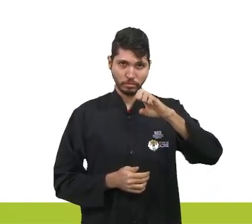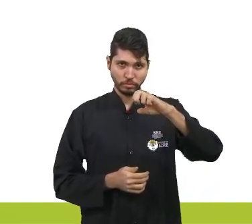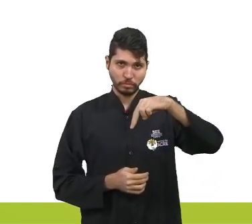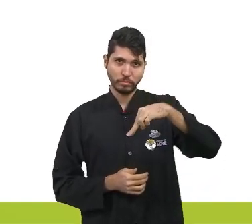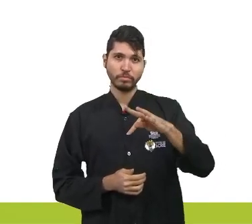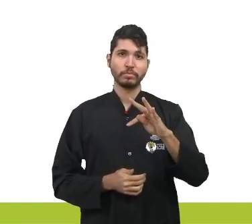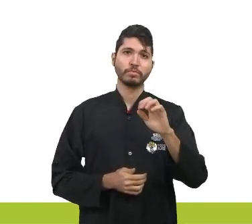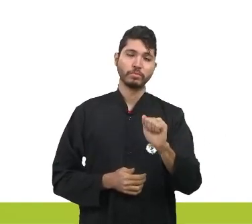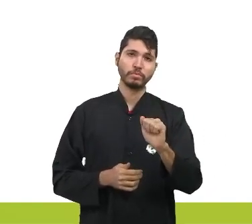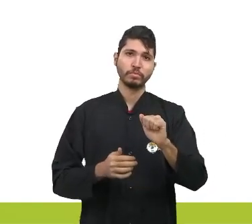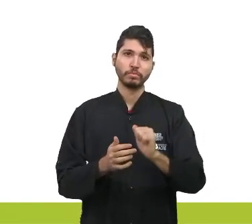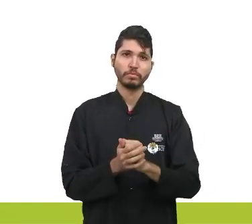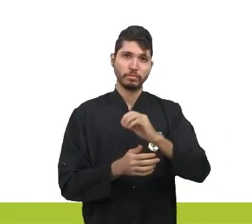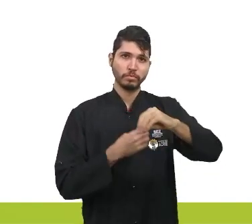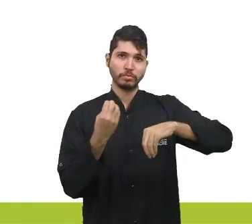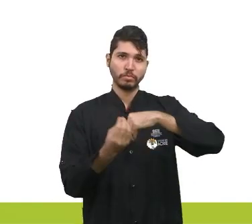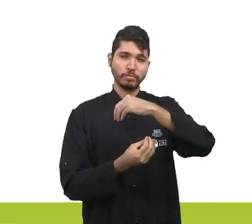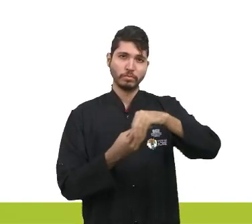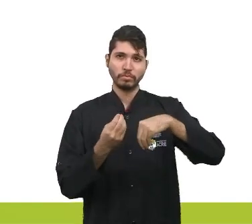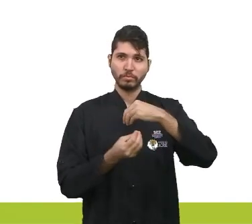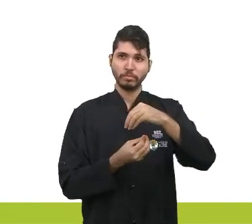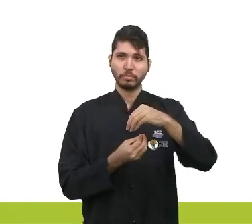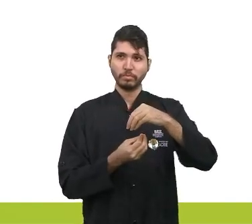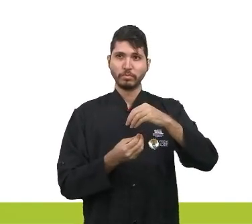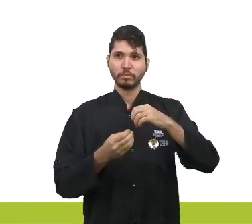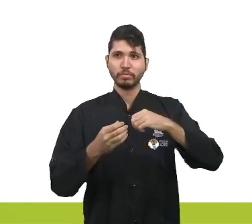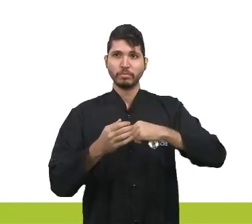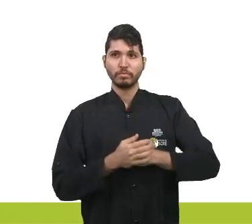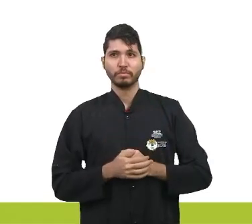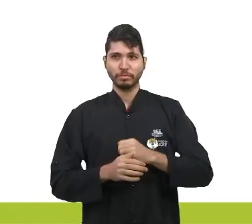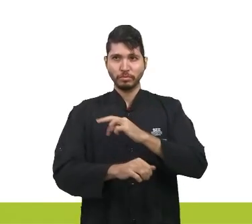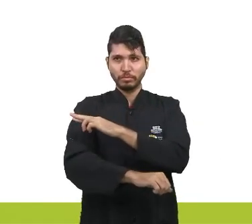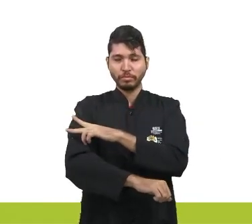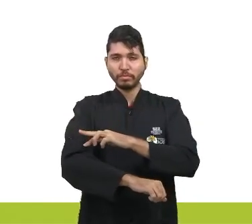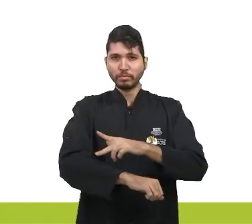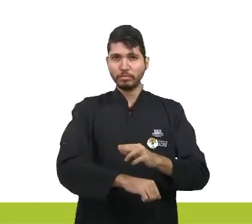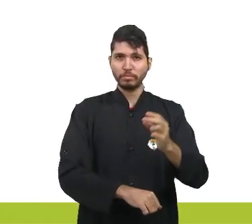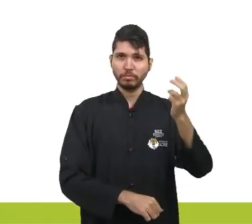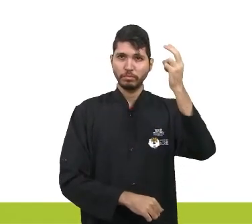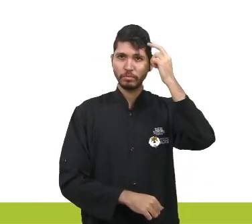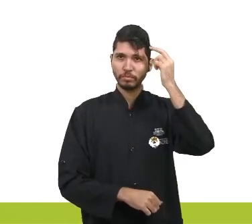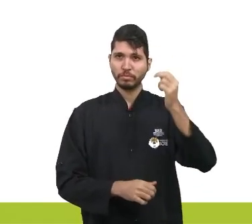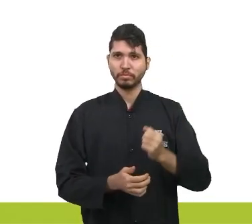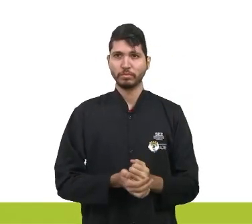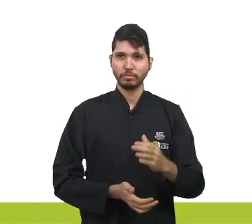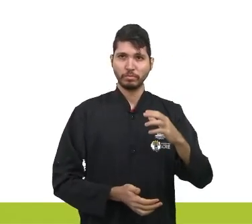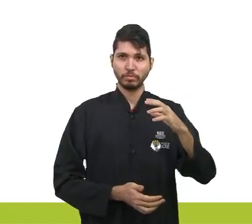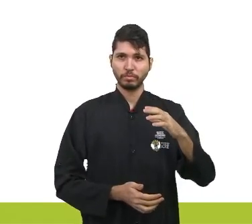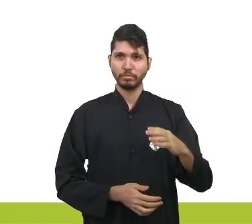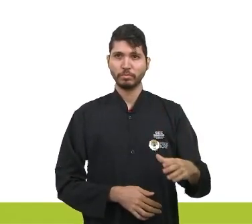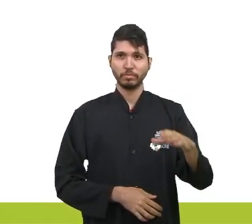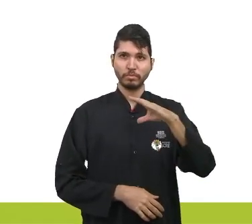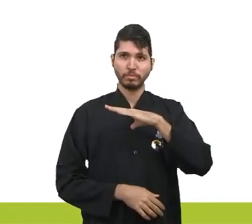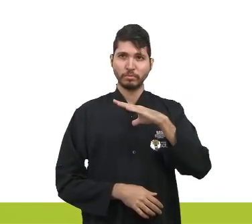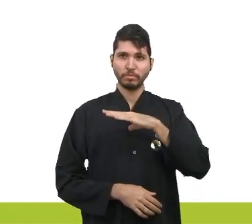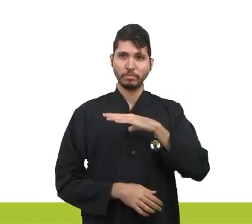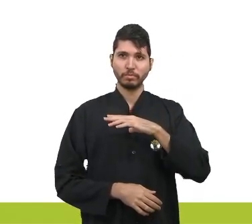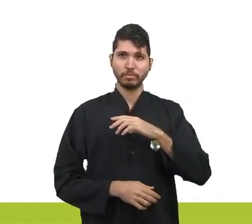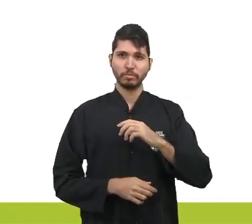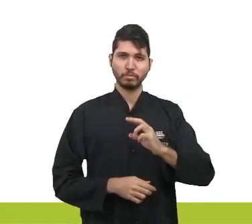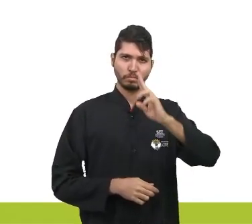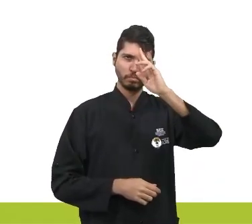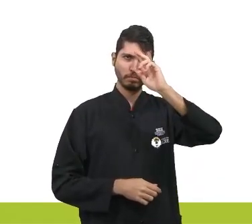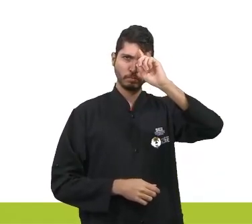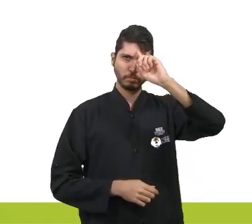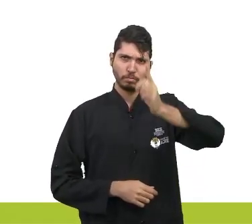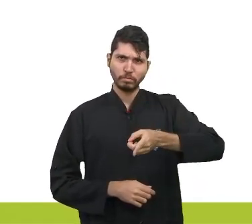e cultural. Letra D. A metrópole ditava as regras e governava as